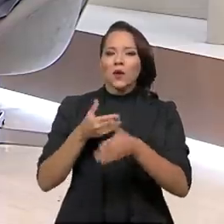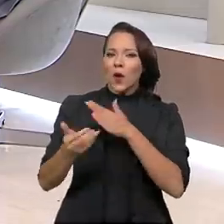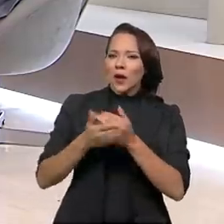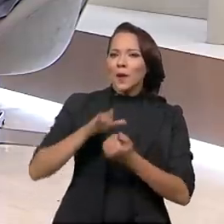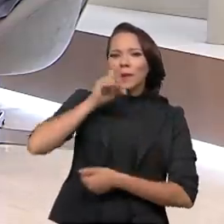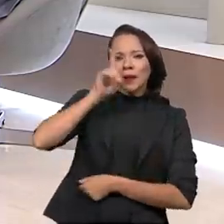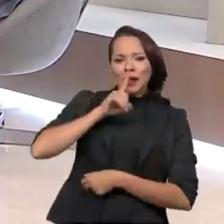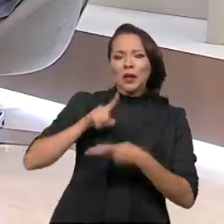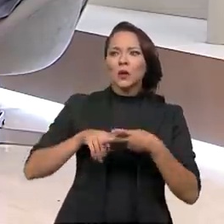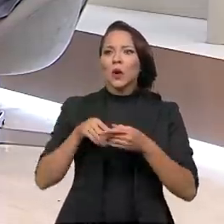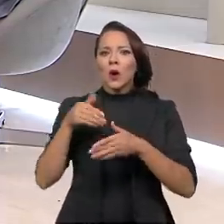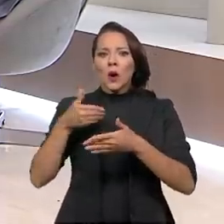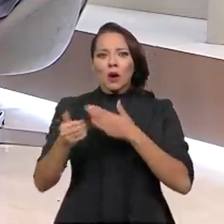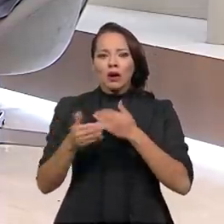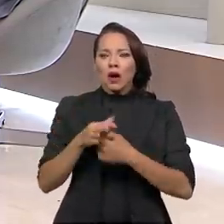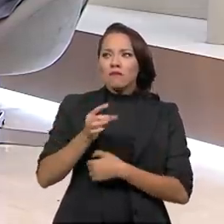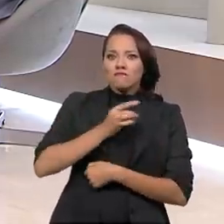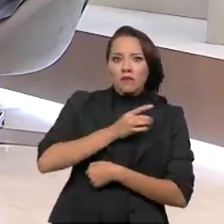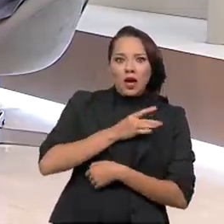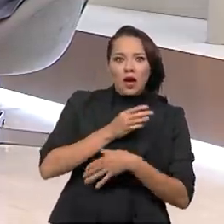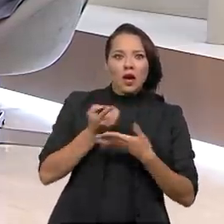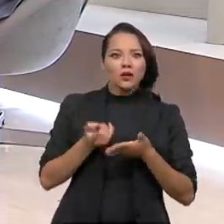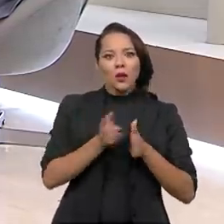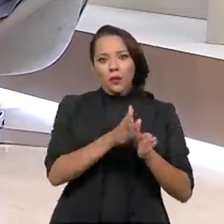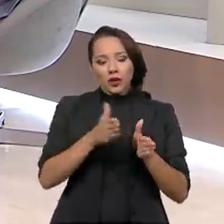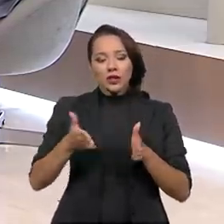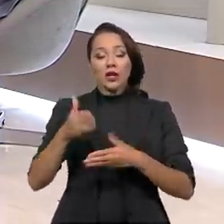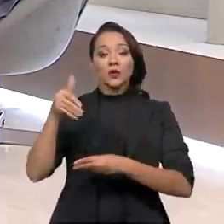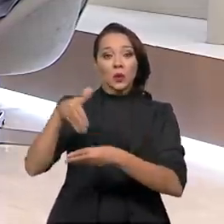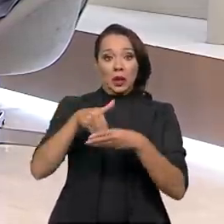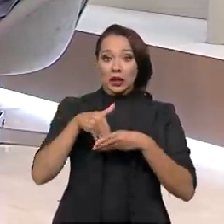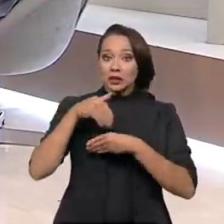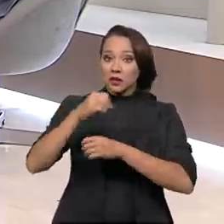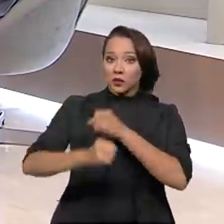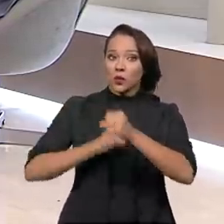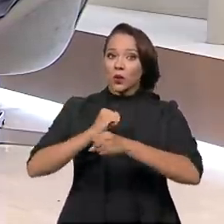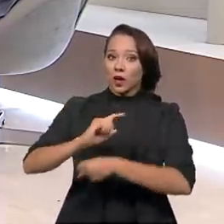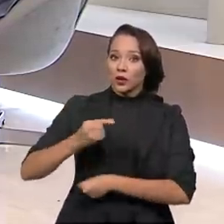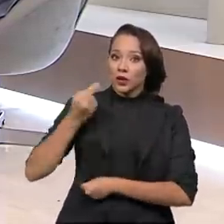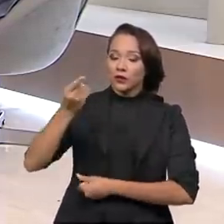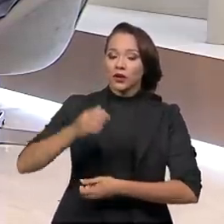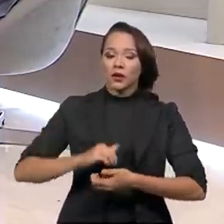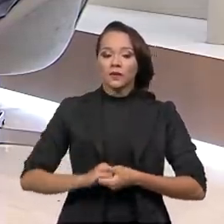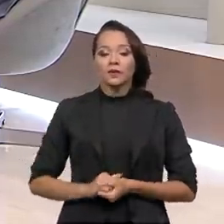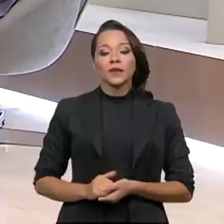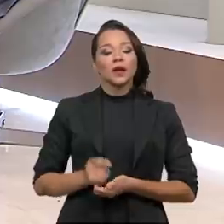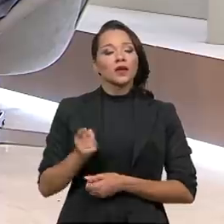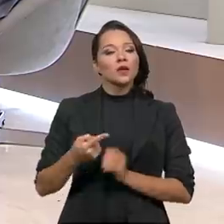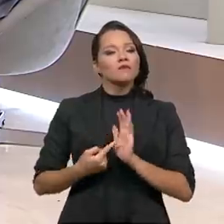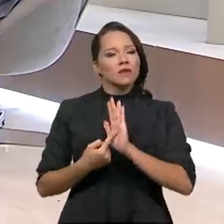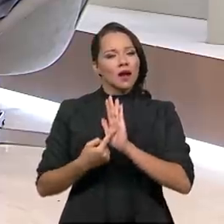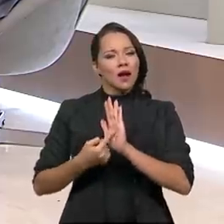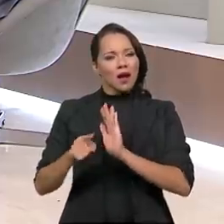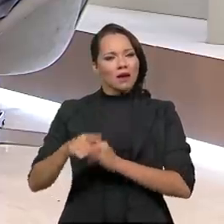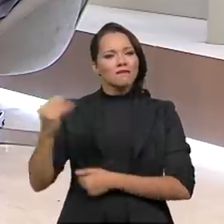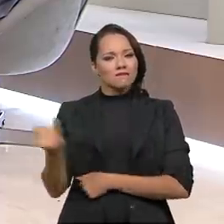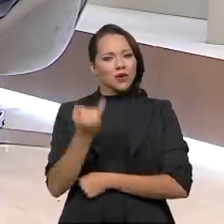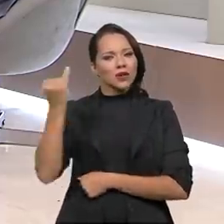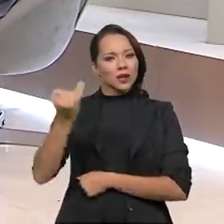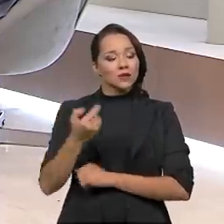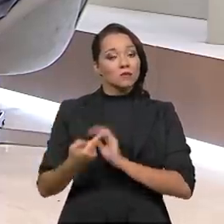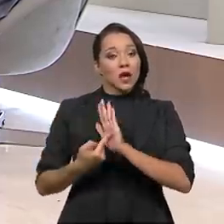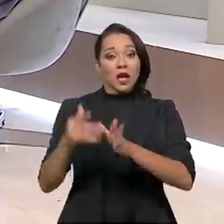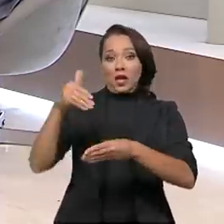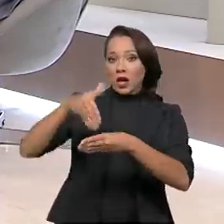risco ou temor em relação ao processo eleitoral do ano que vem. Então, era importante deixar muito claro que a